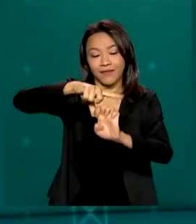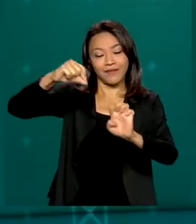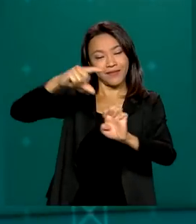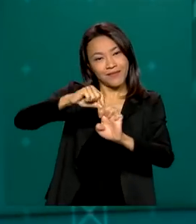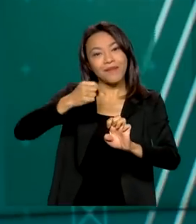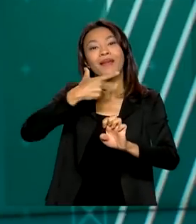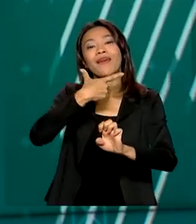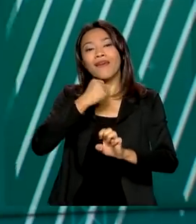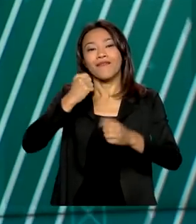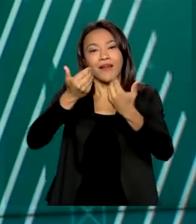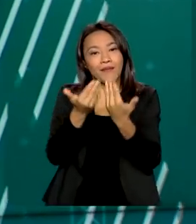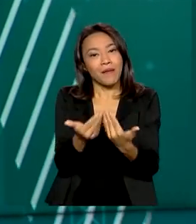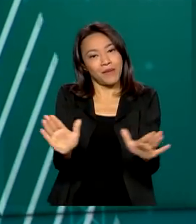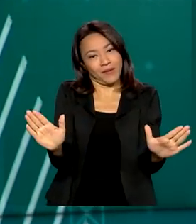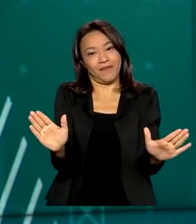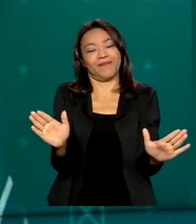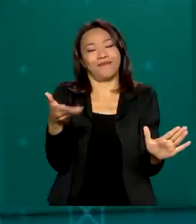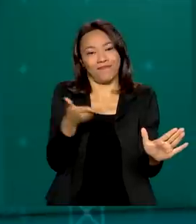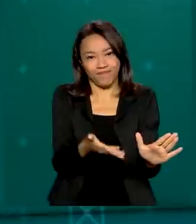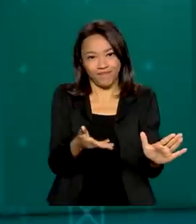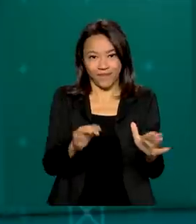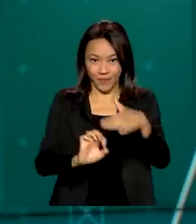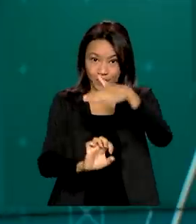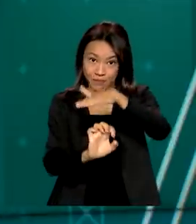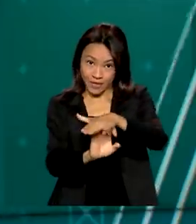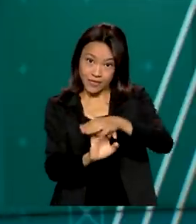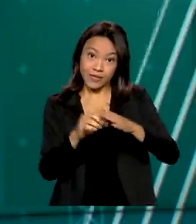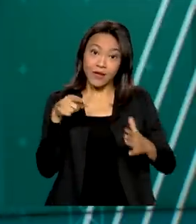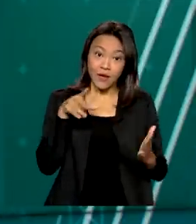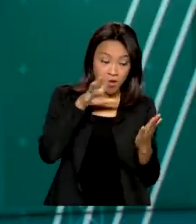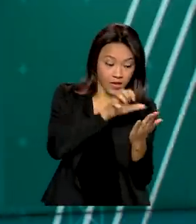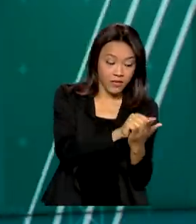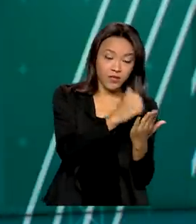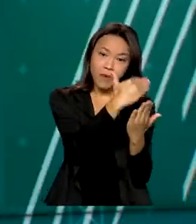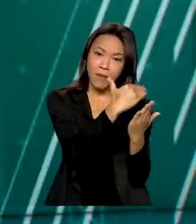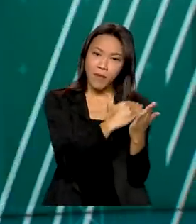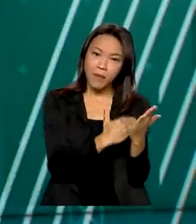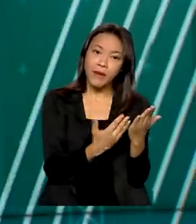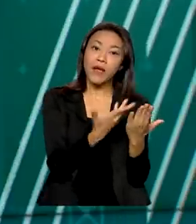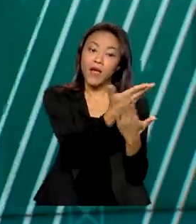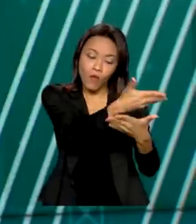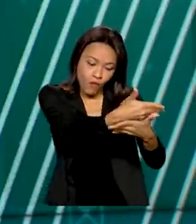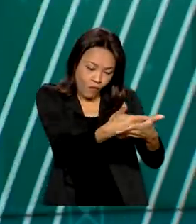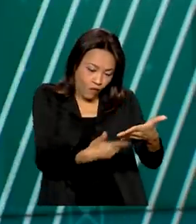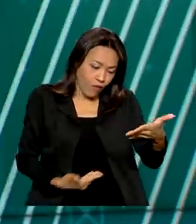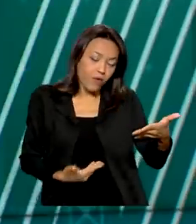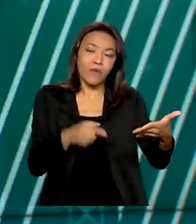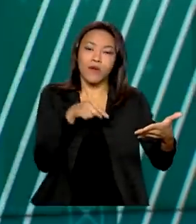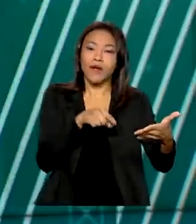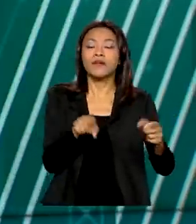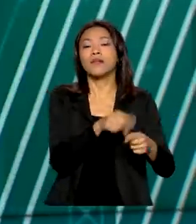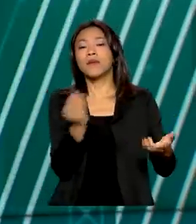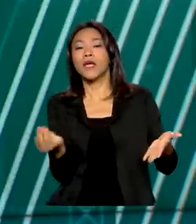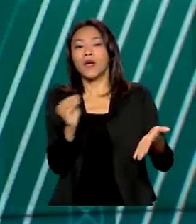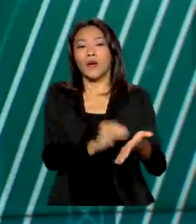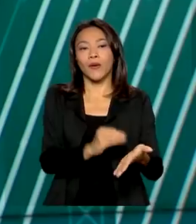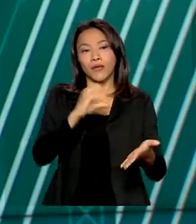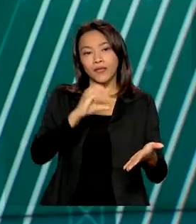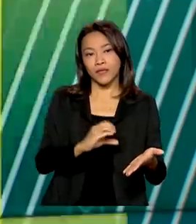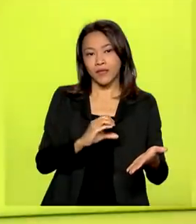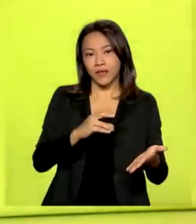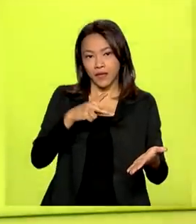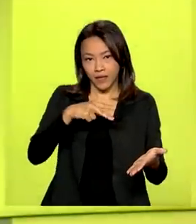É a Inova Simples. O registro é feito por meio de um formulário eletrônico e o CNPJ é gerado